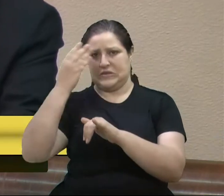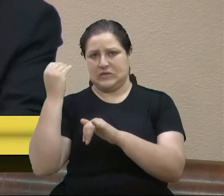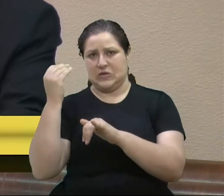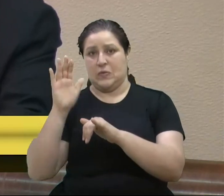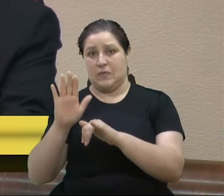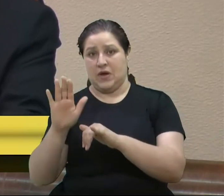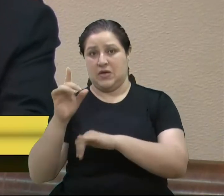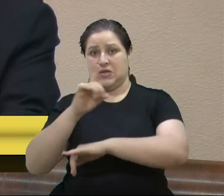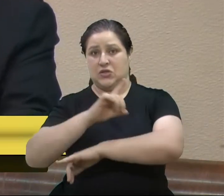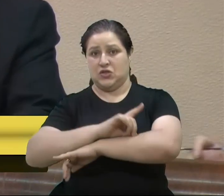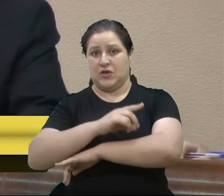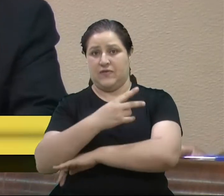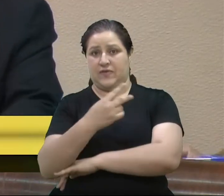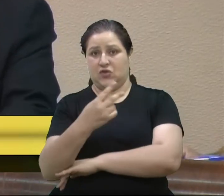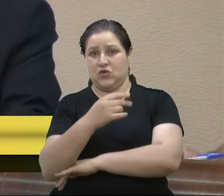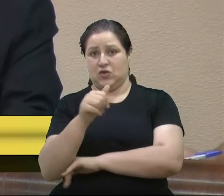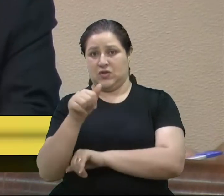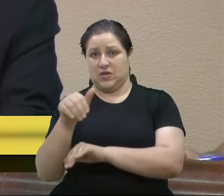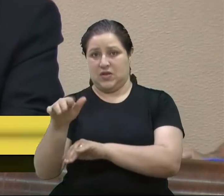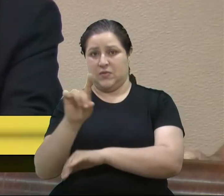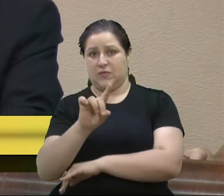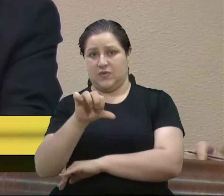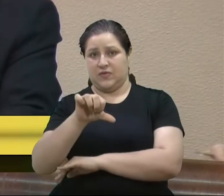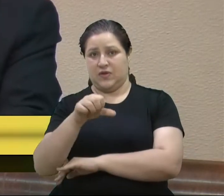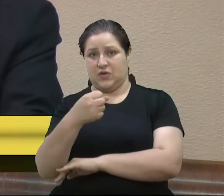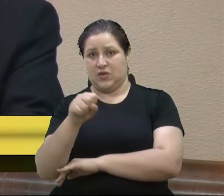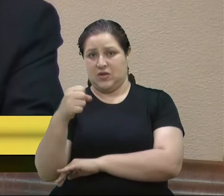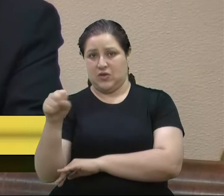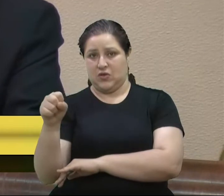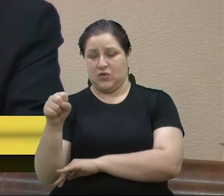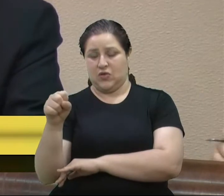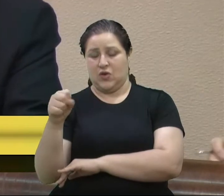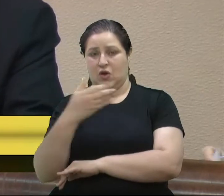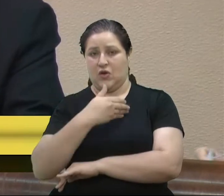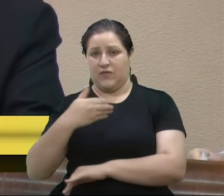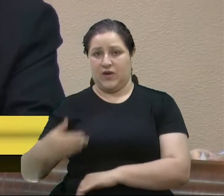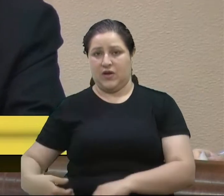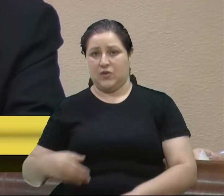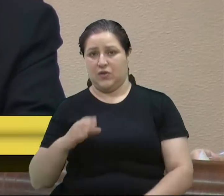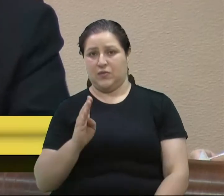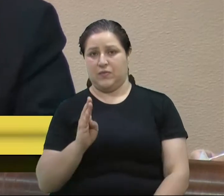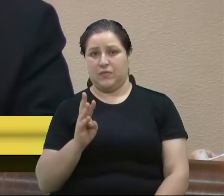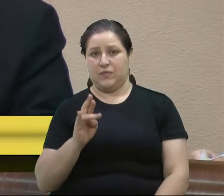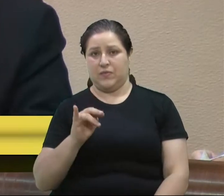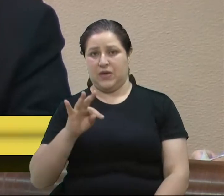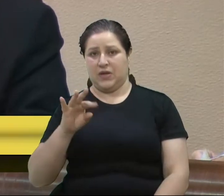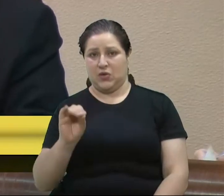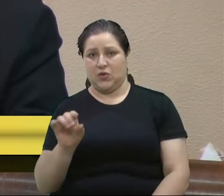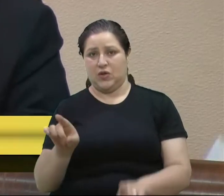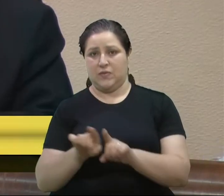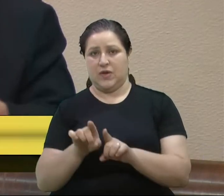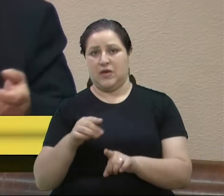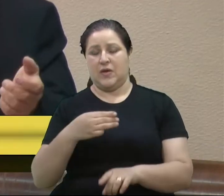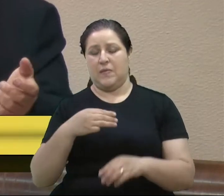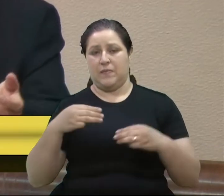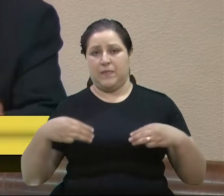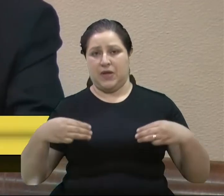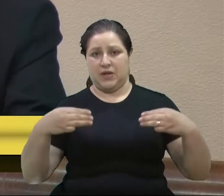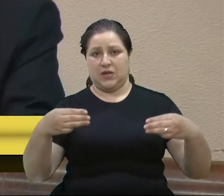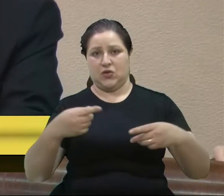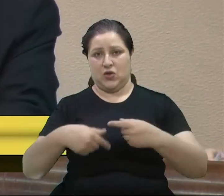1998, quando, então, o governador Brito e o ministro da Economia, Pedro Malan,